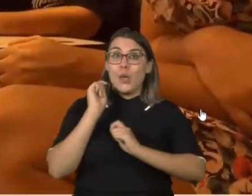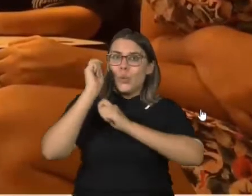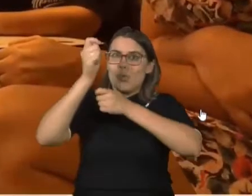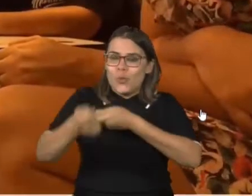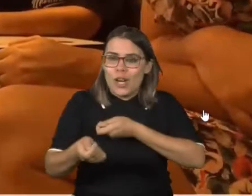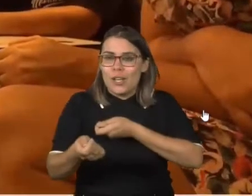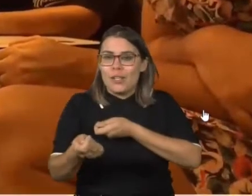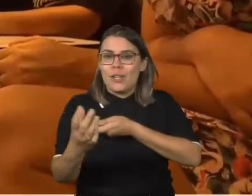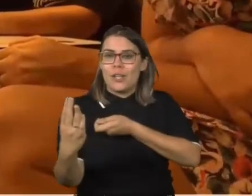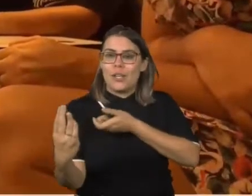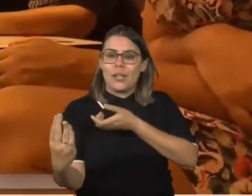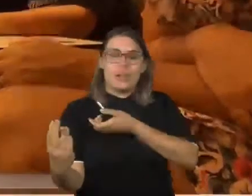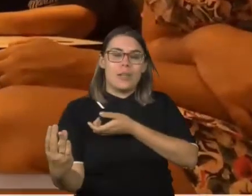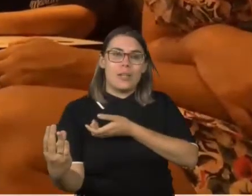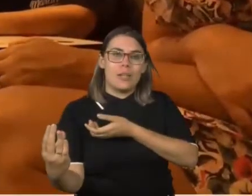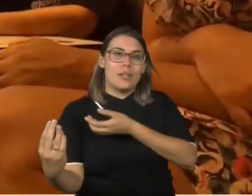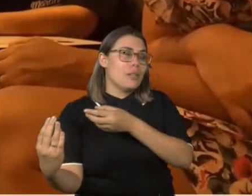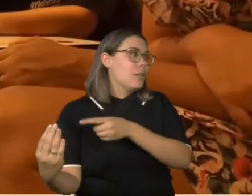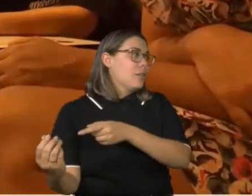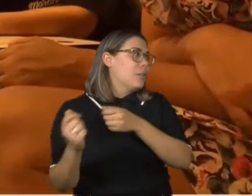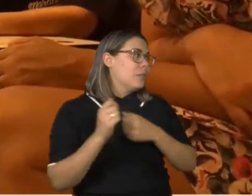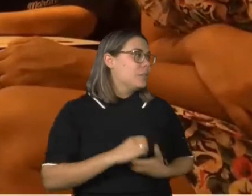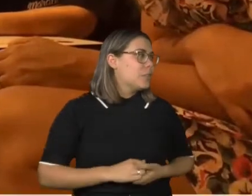E o Pedro abre a boca pra...